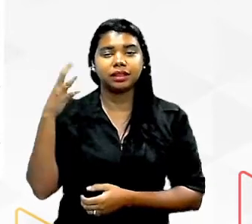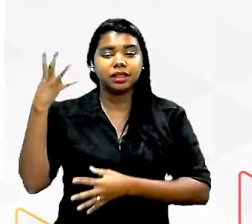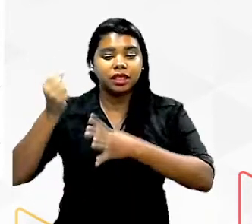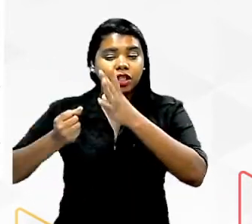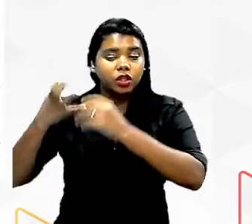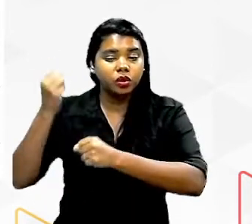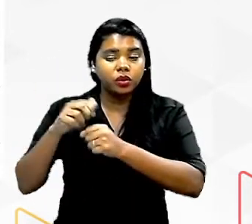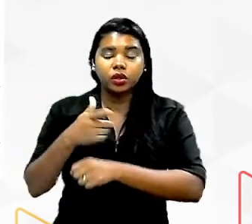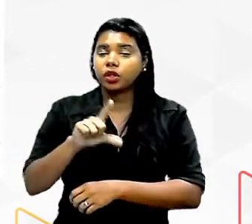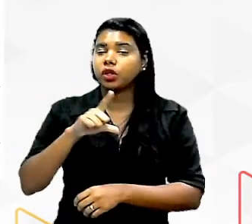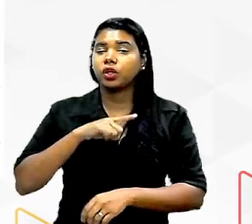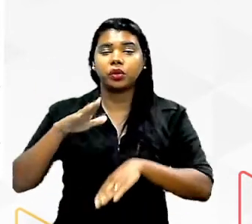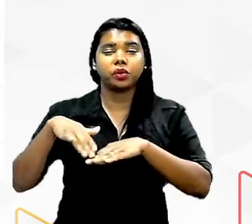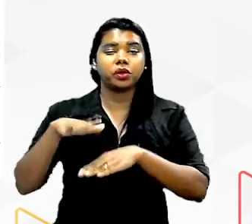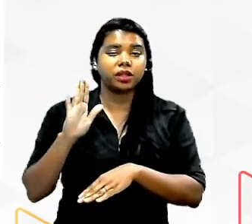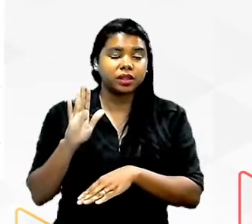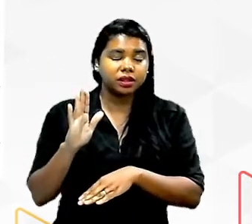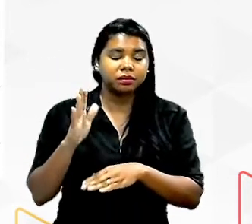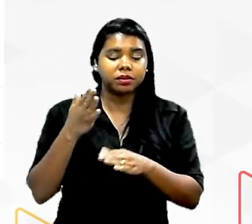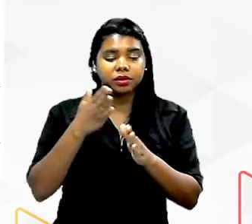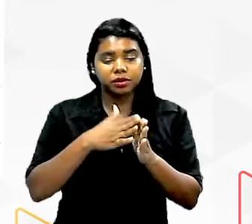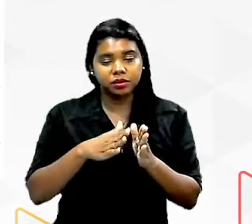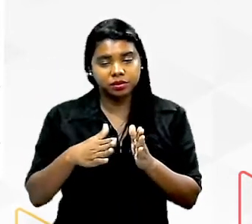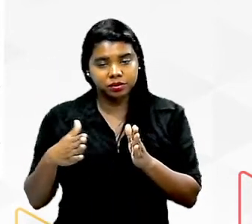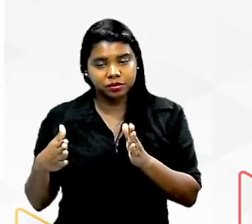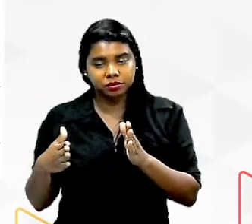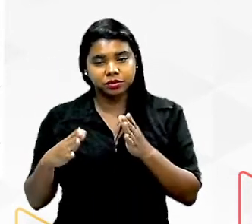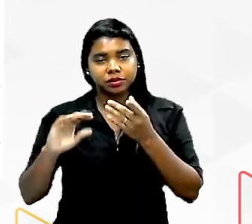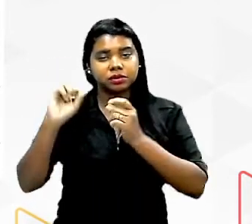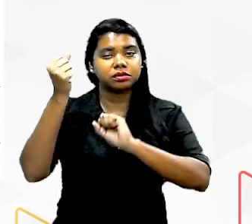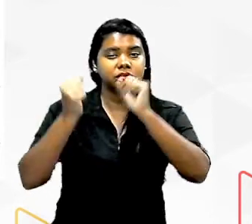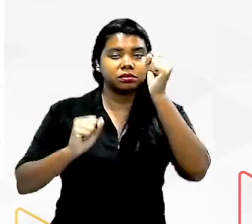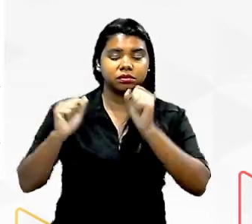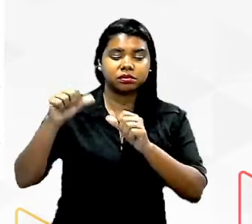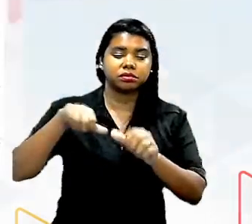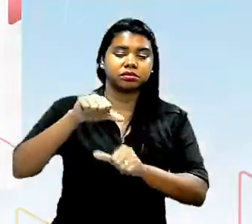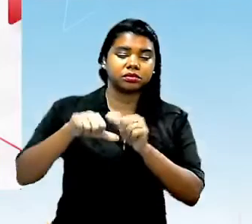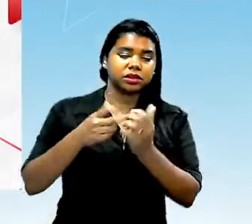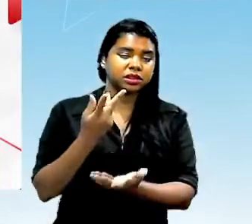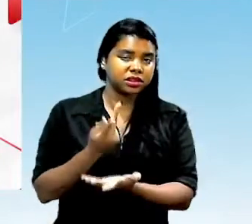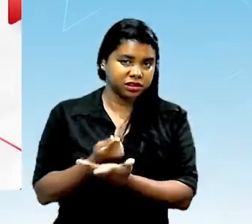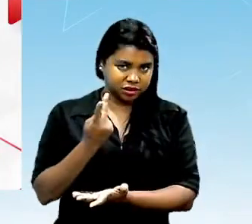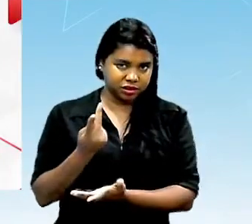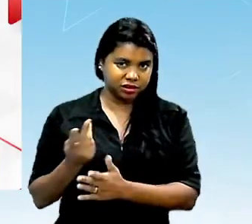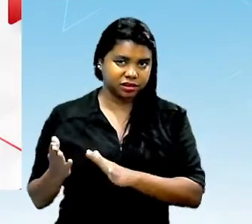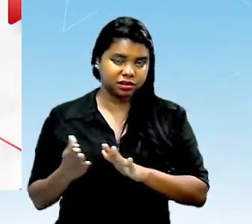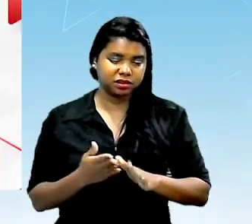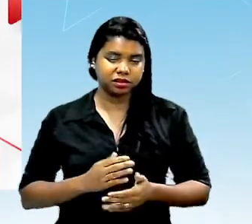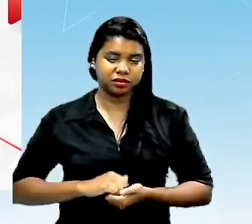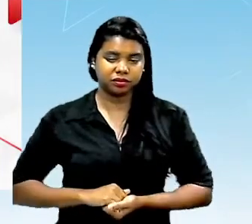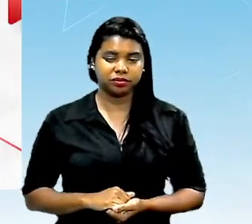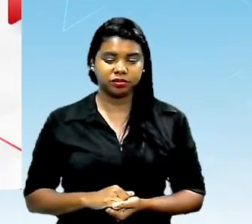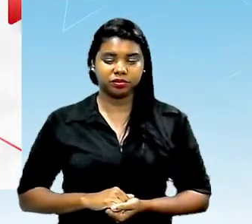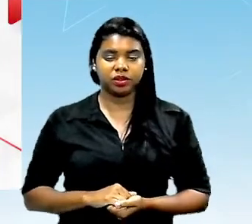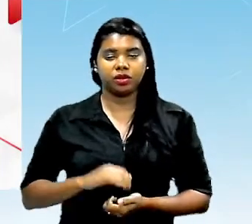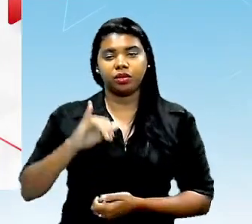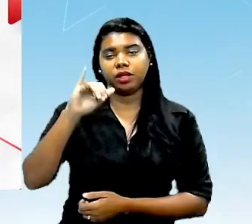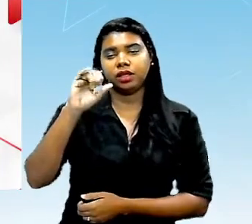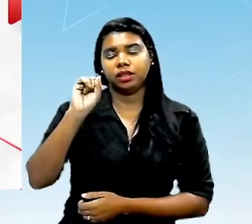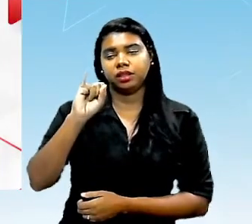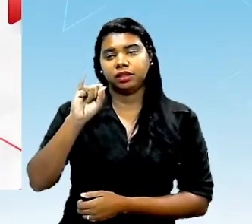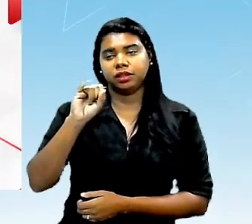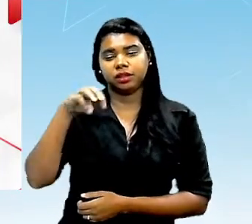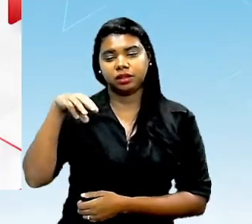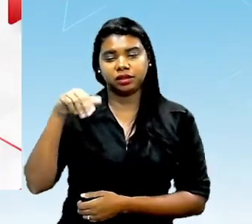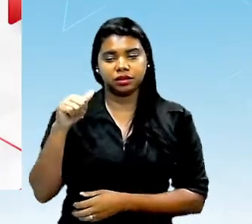já não existe mais por um processo industrial que se realiza ali então eu coloco a enzima que é uma